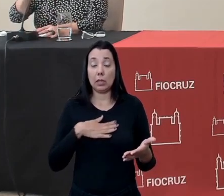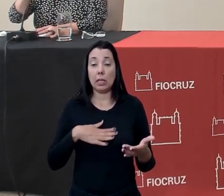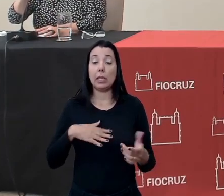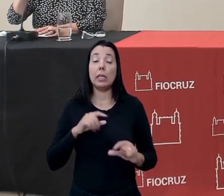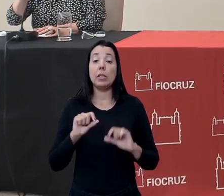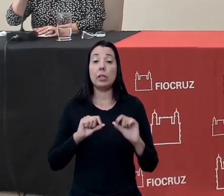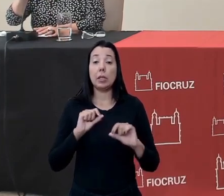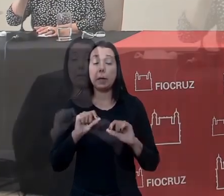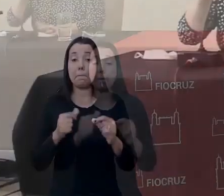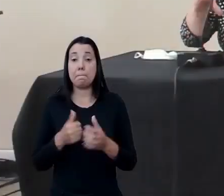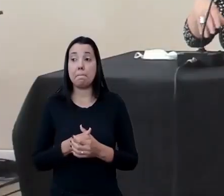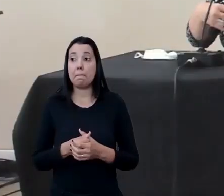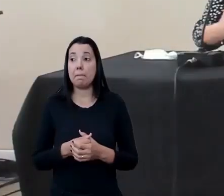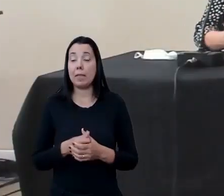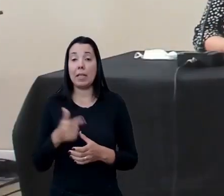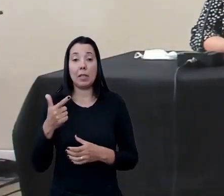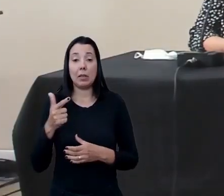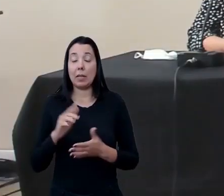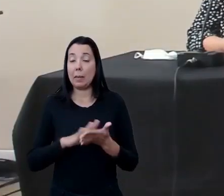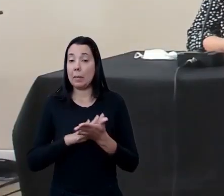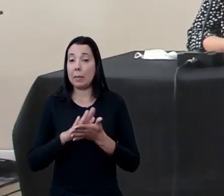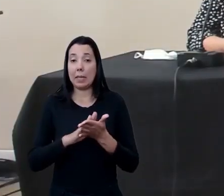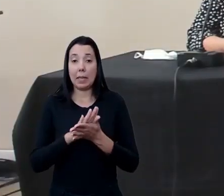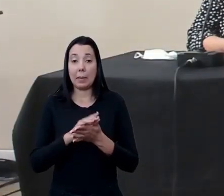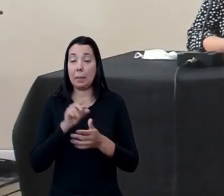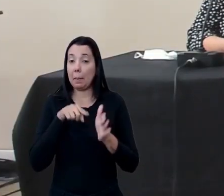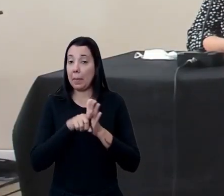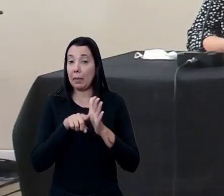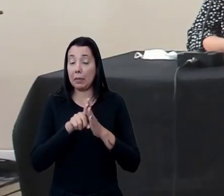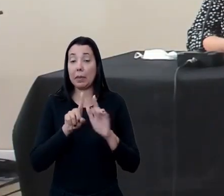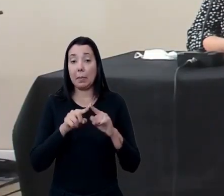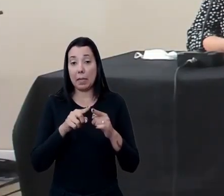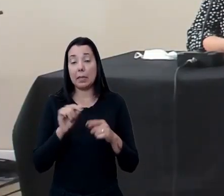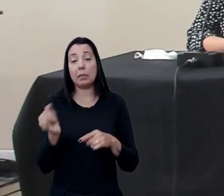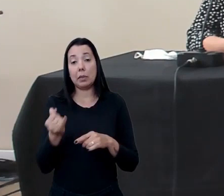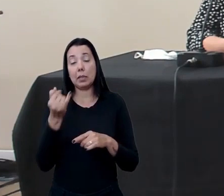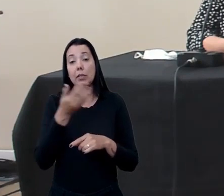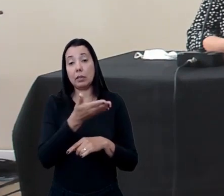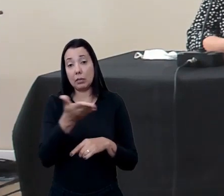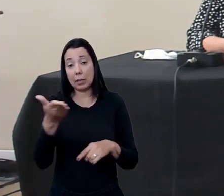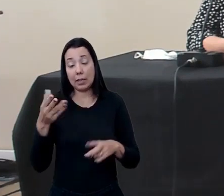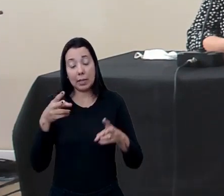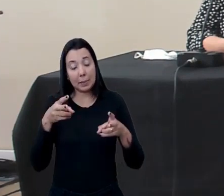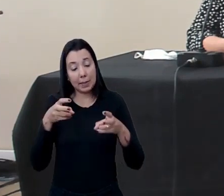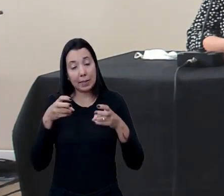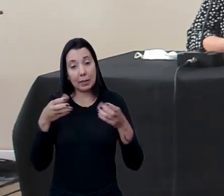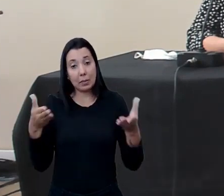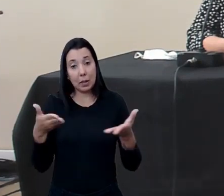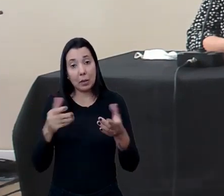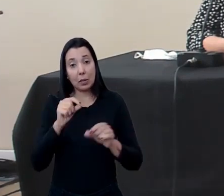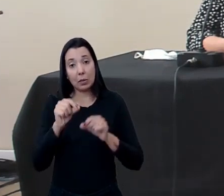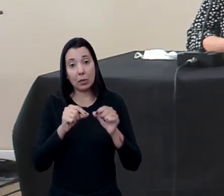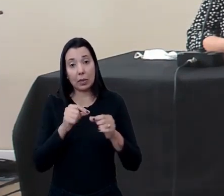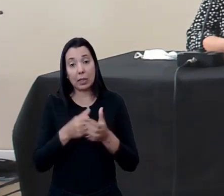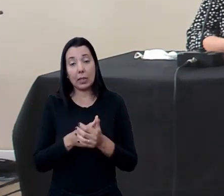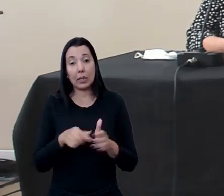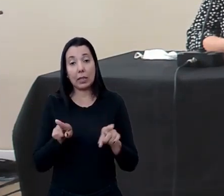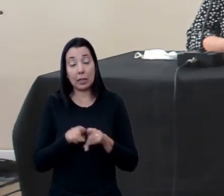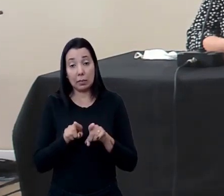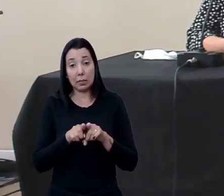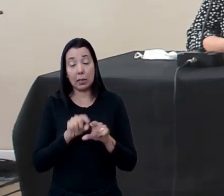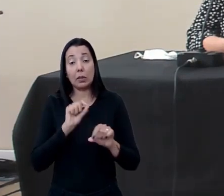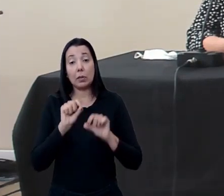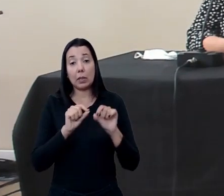eu acho que não tem mais nenhuma pergunta por enquanto mas é muito importante que vocês percebam nesse momento além de um